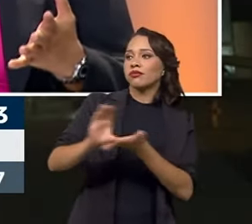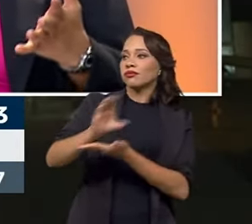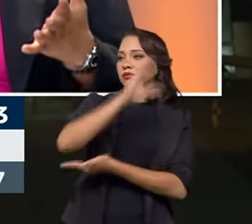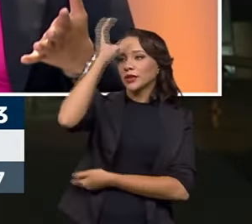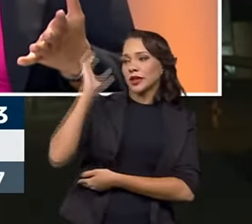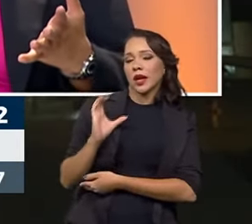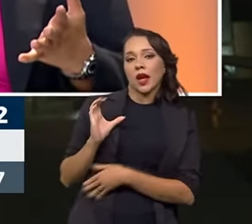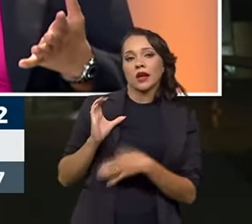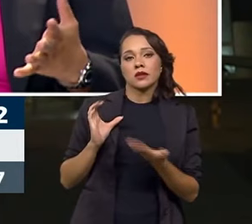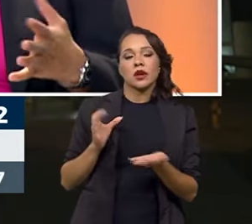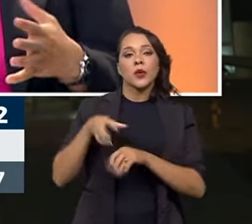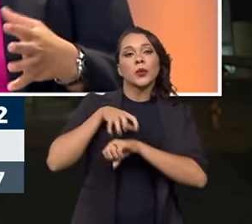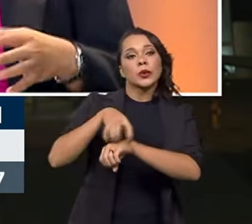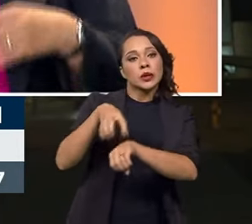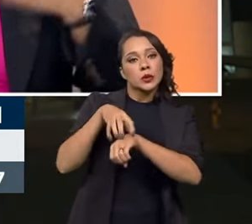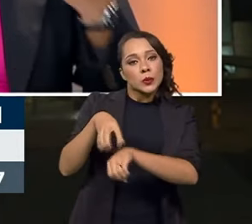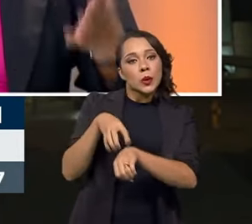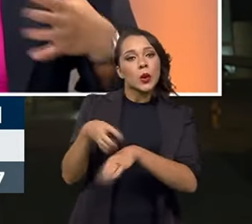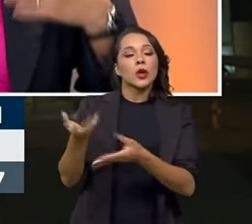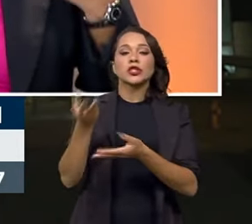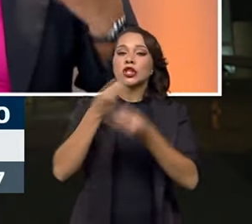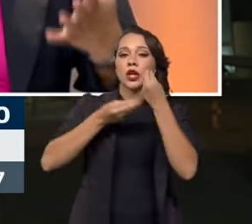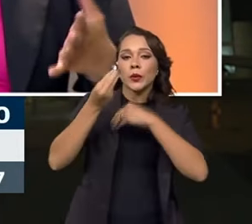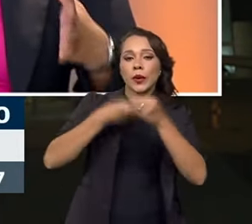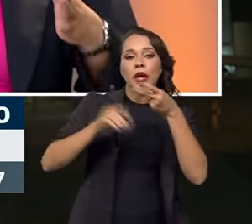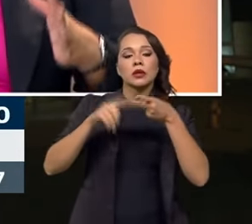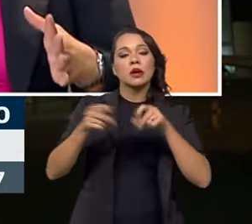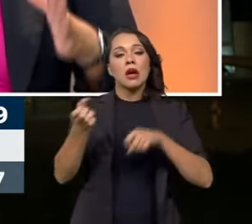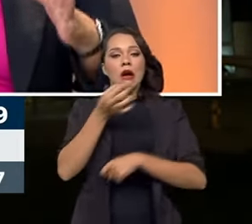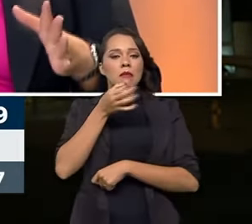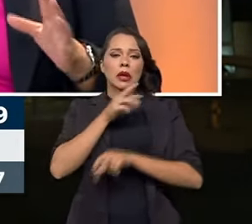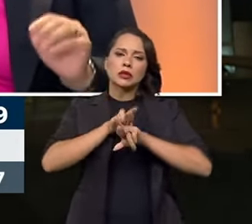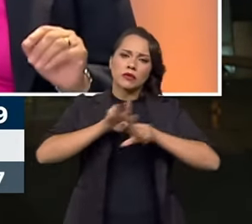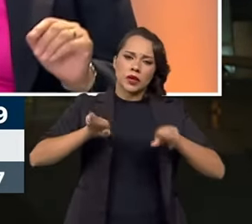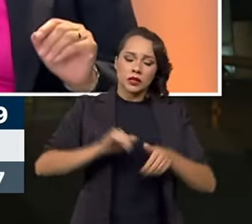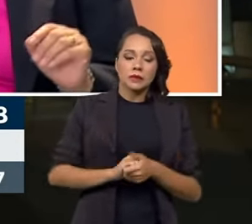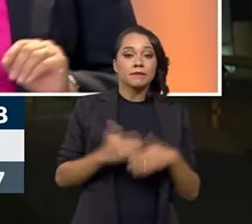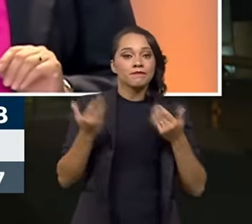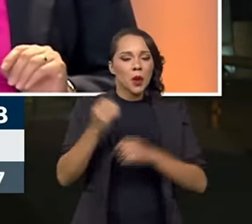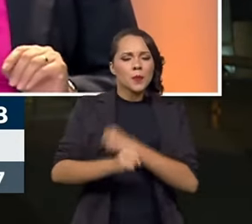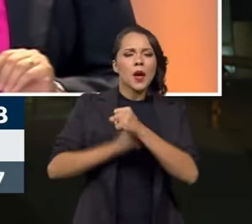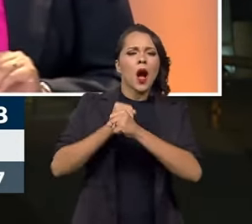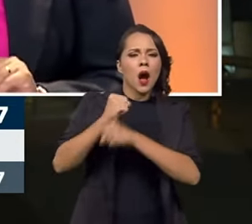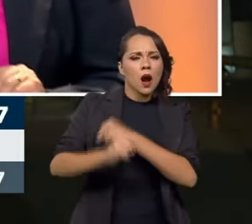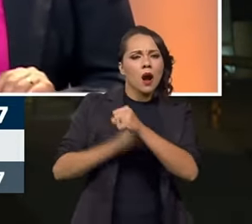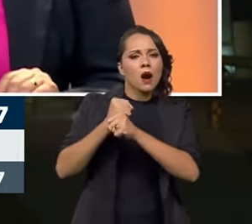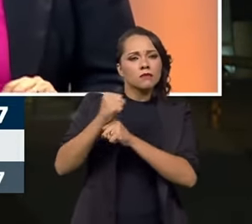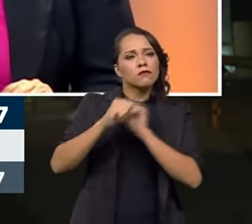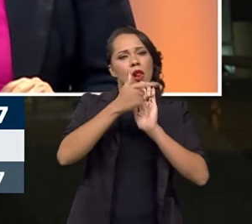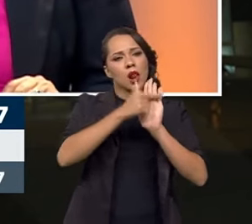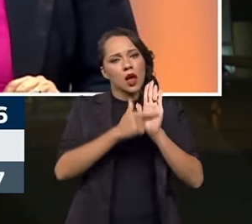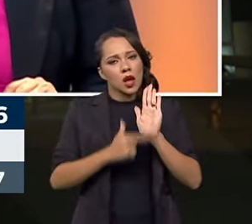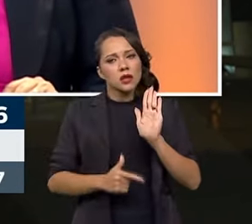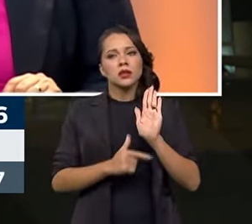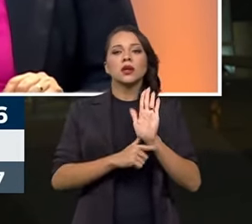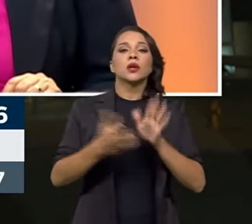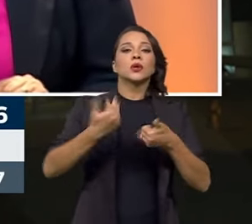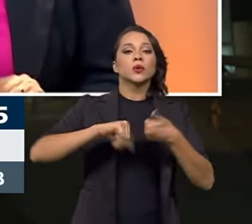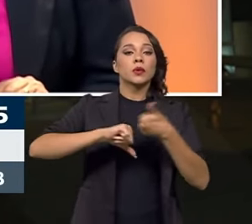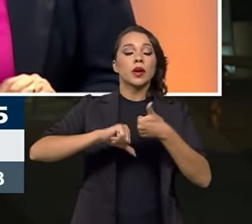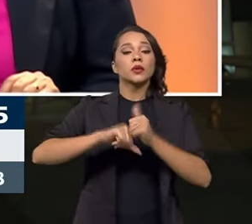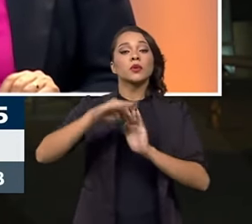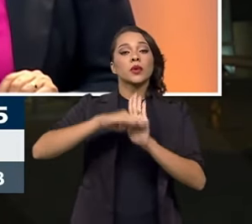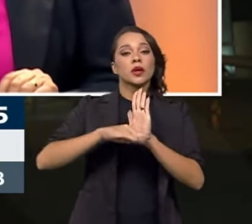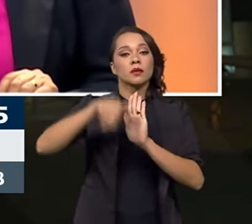consumidores para o transporte de alimentos, medicamentos, enfim. E aí todo ano sai uma lista do Inmetro, do